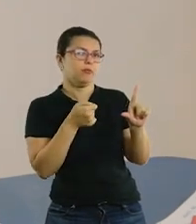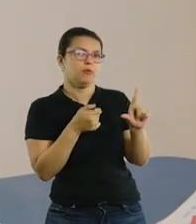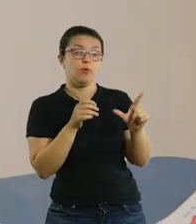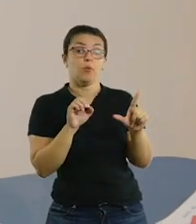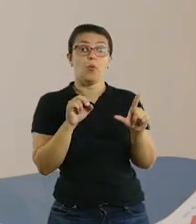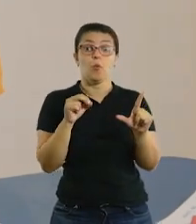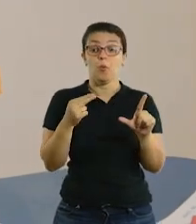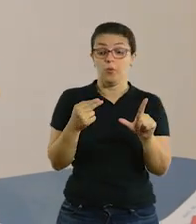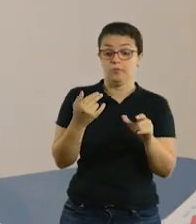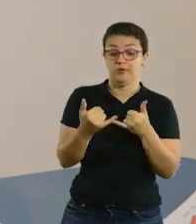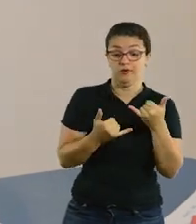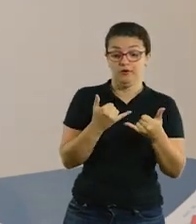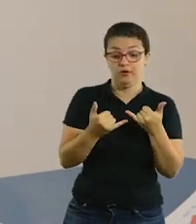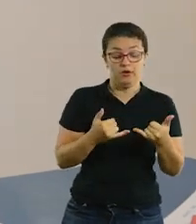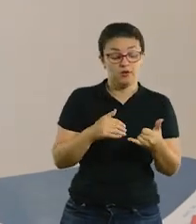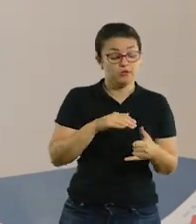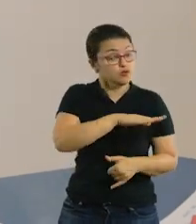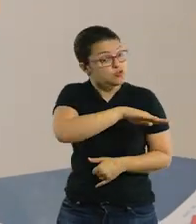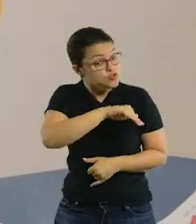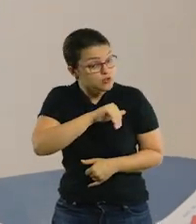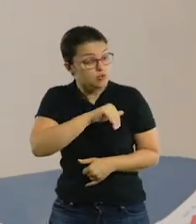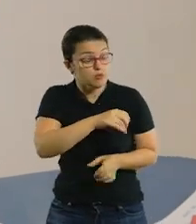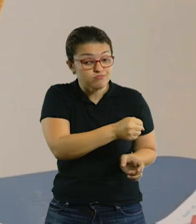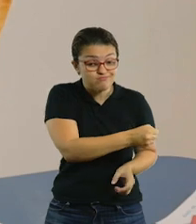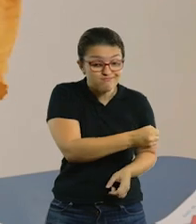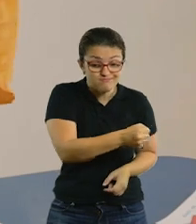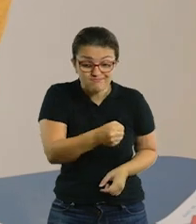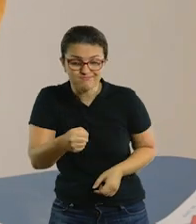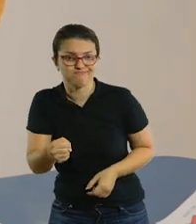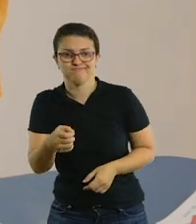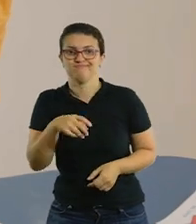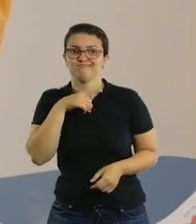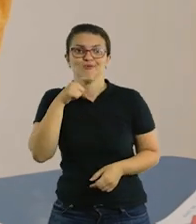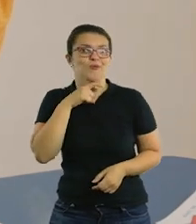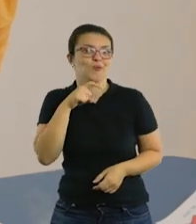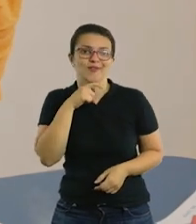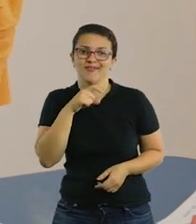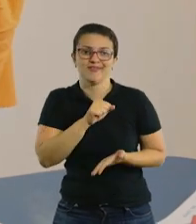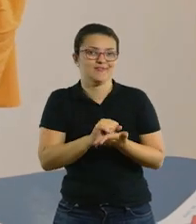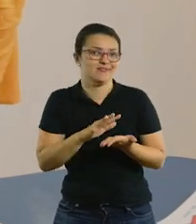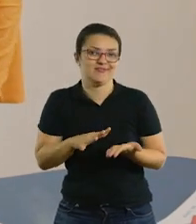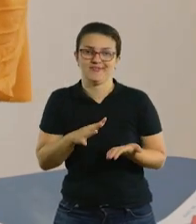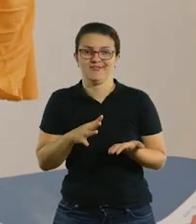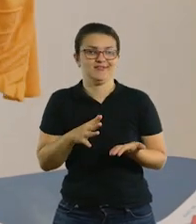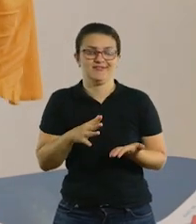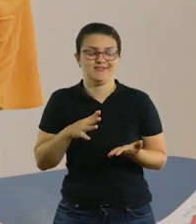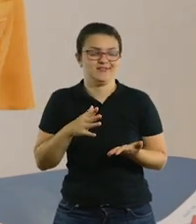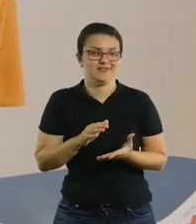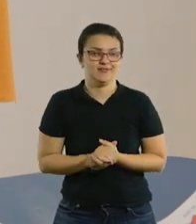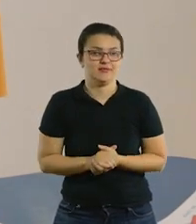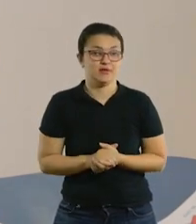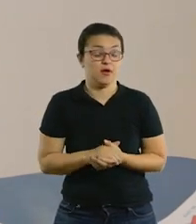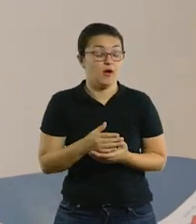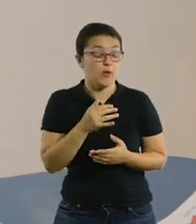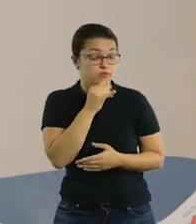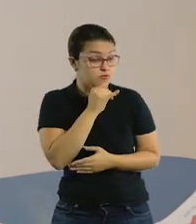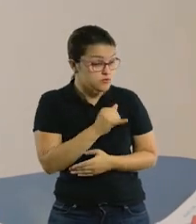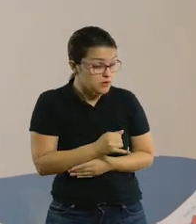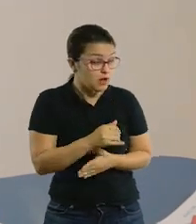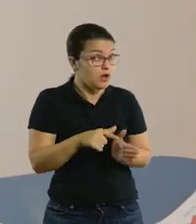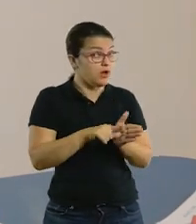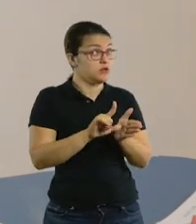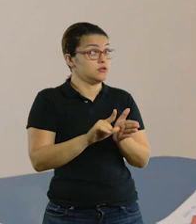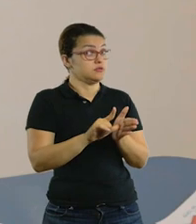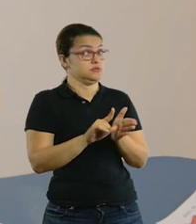gente resolve fazer isso e a gente tira a criança de lá e a não consegue muito sucesso. Mas se você anteceder isso, lembrar ela com